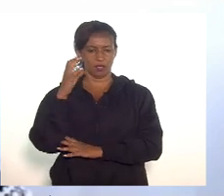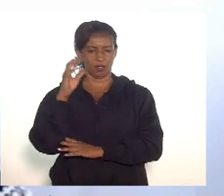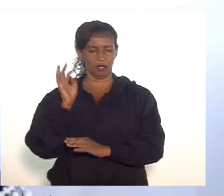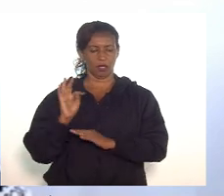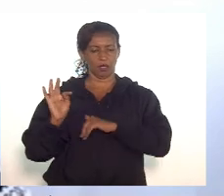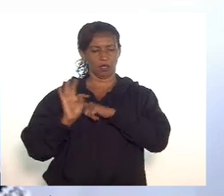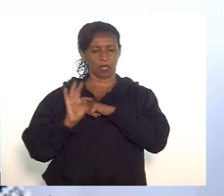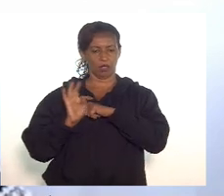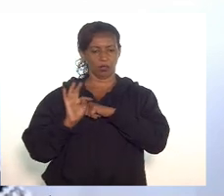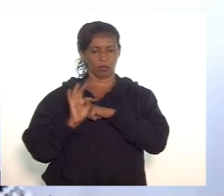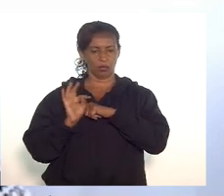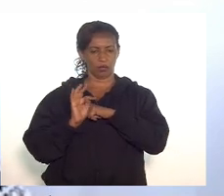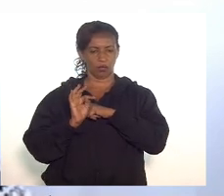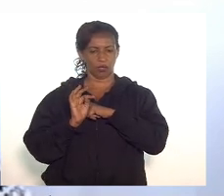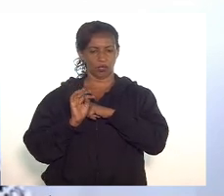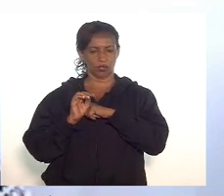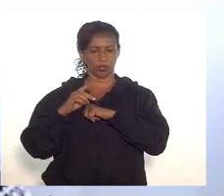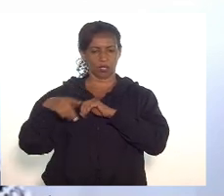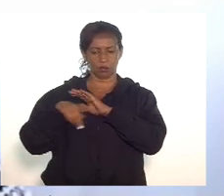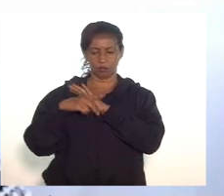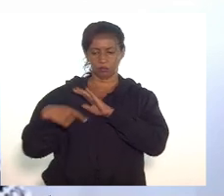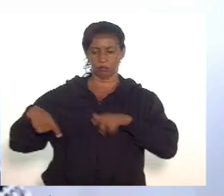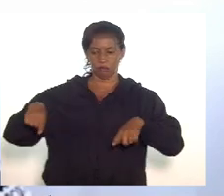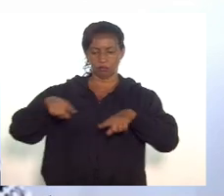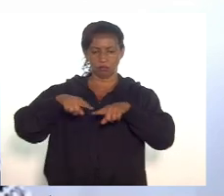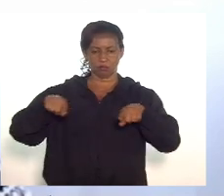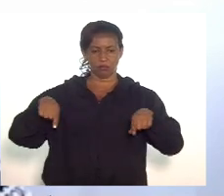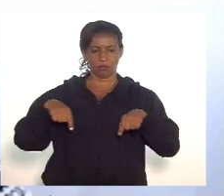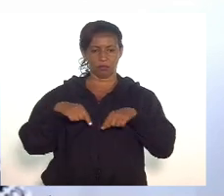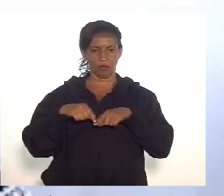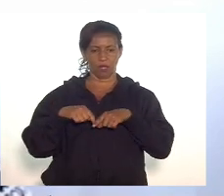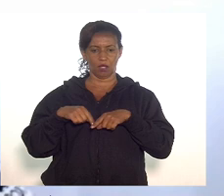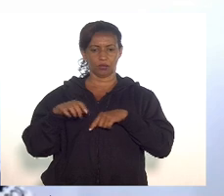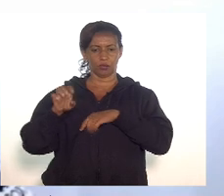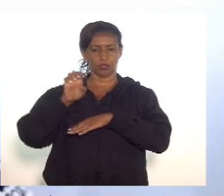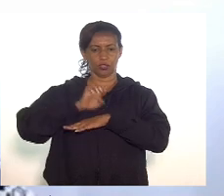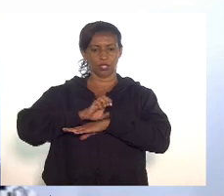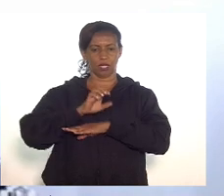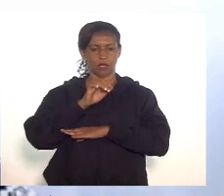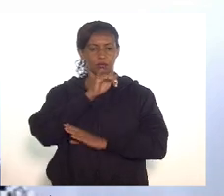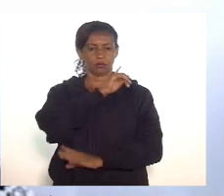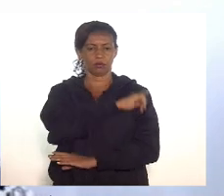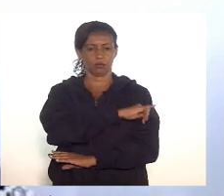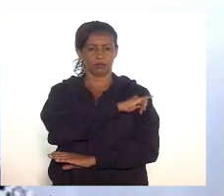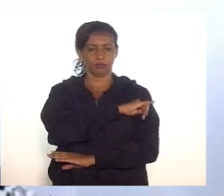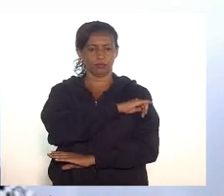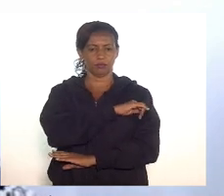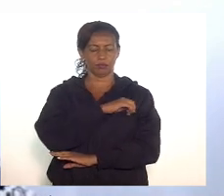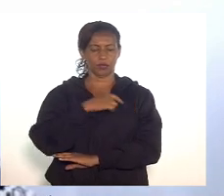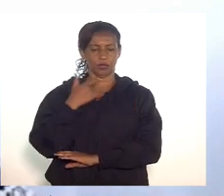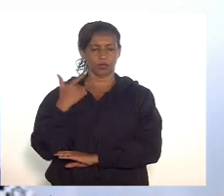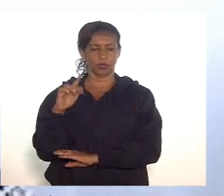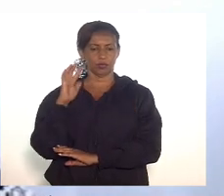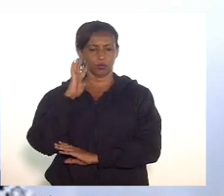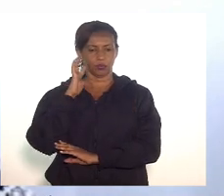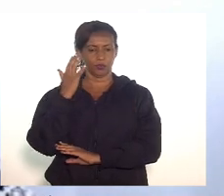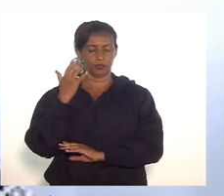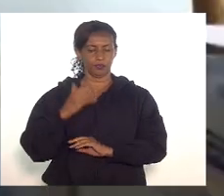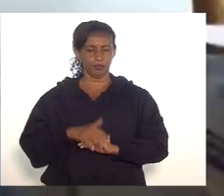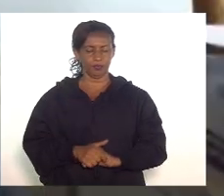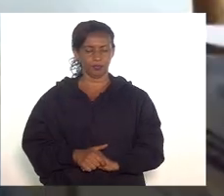tecnológica no ambiente produtivo no âmbito do Estado do Rio de Janeiro e da outras providências,